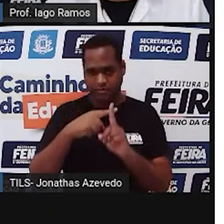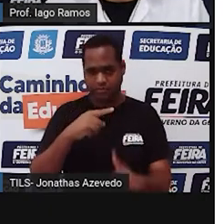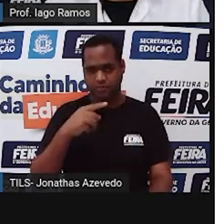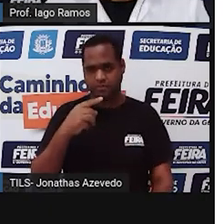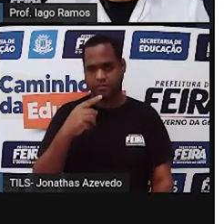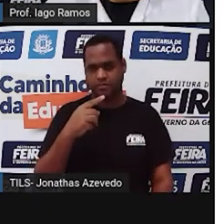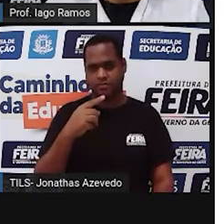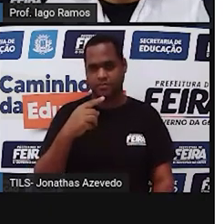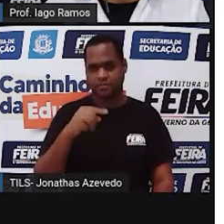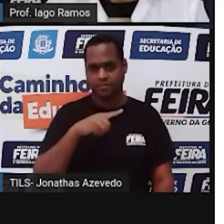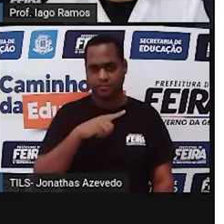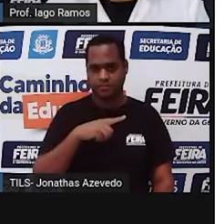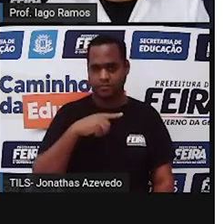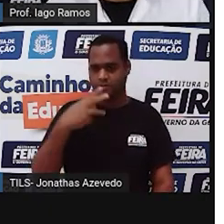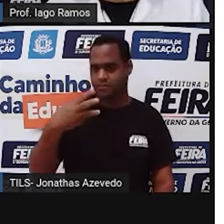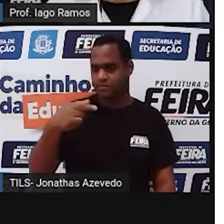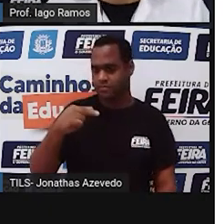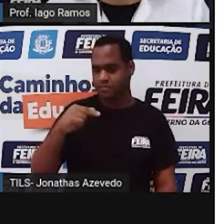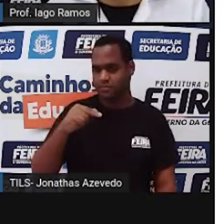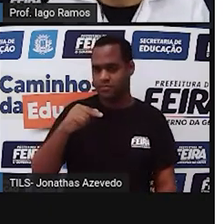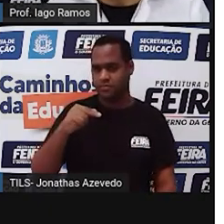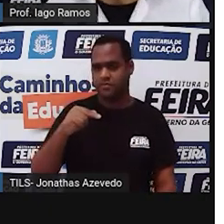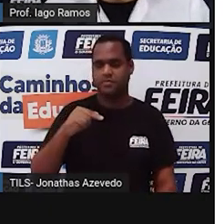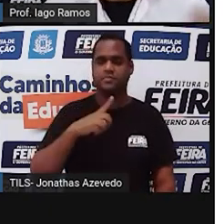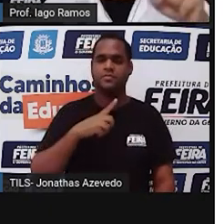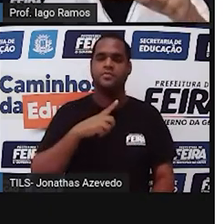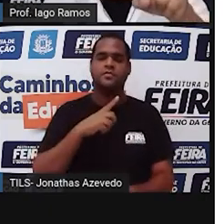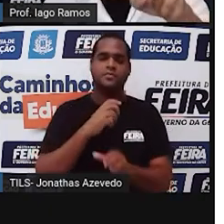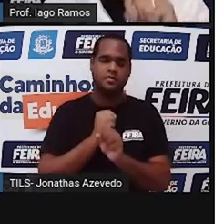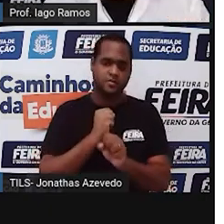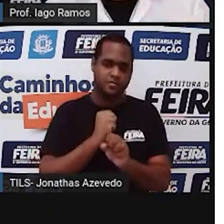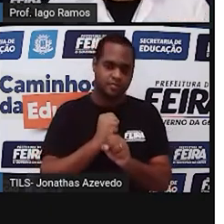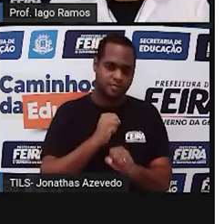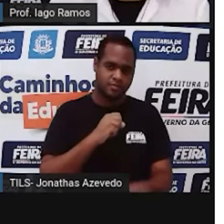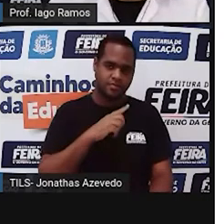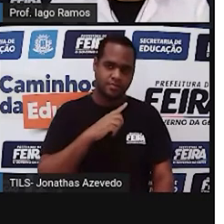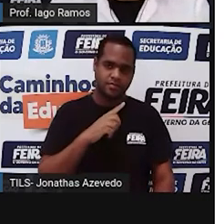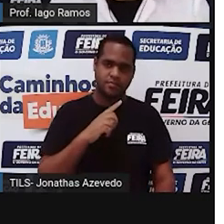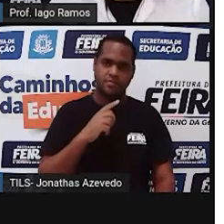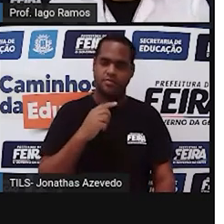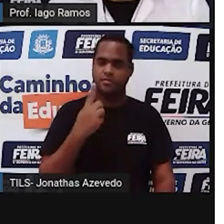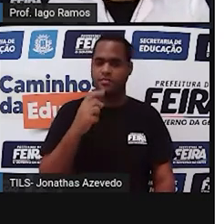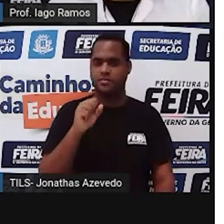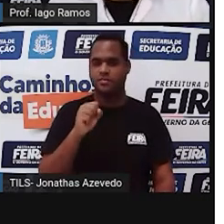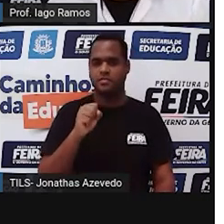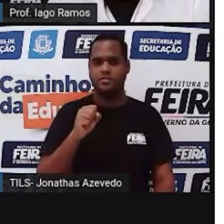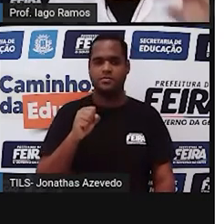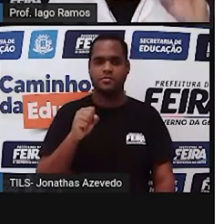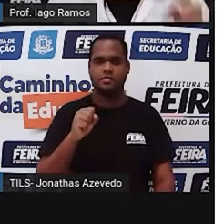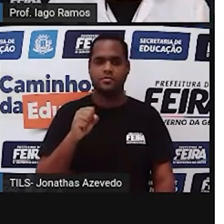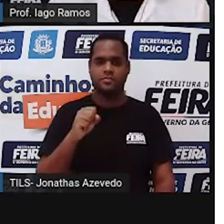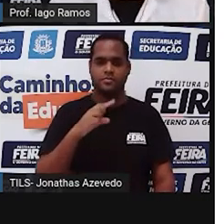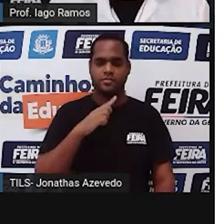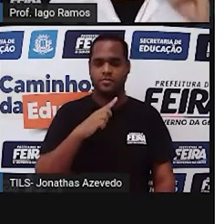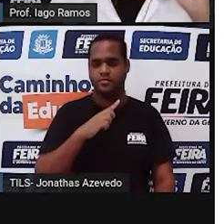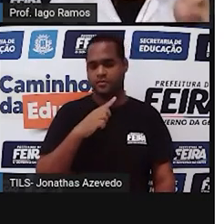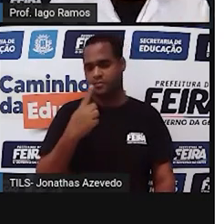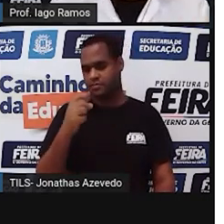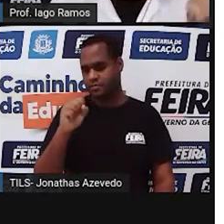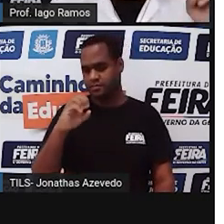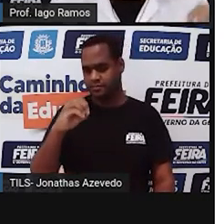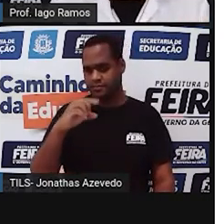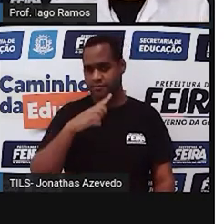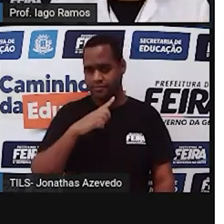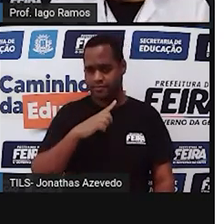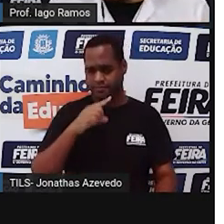37, que dá 180, né? E o seu aí deu 180 também? A gente fez isso em um